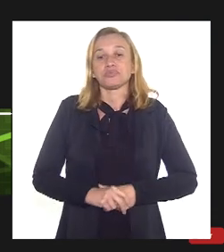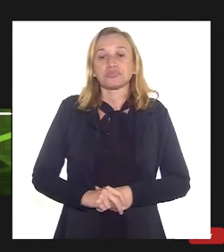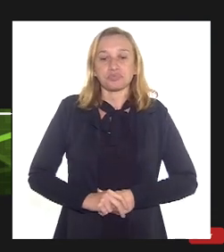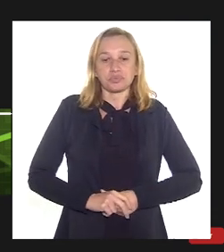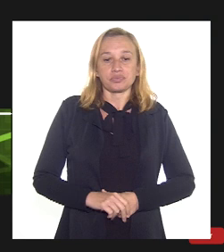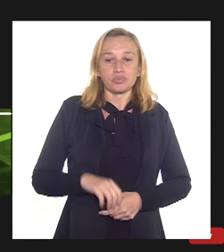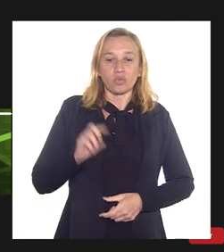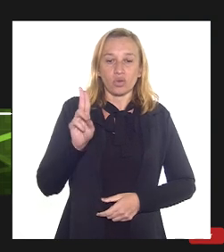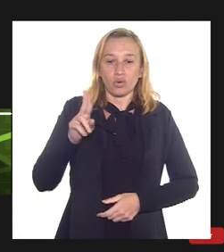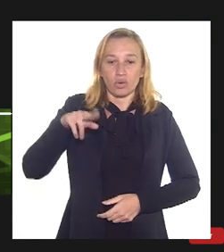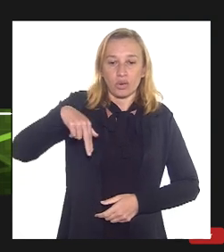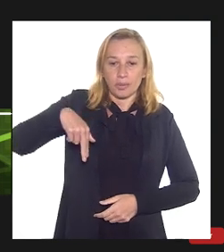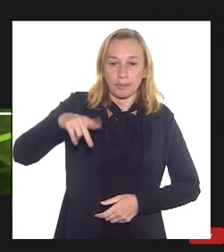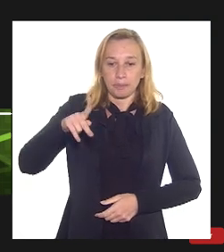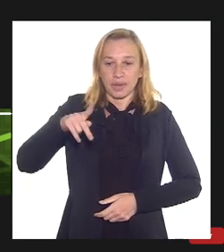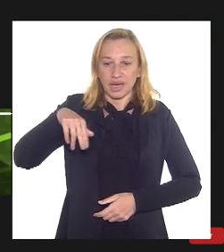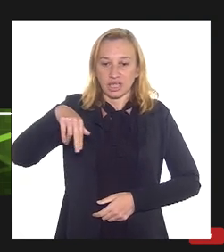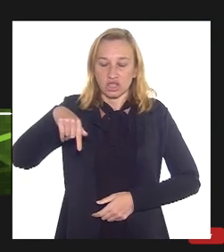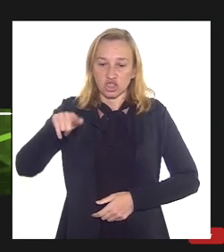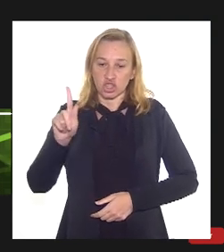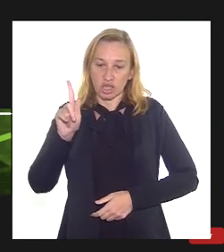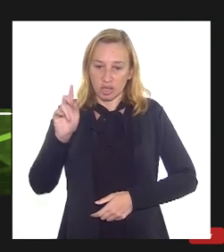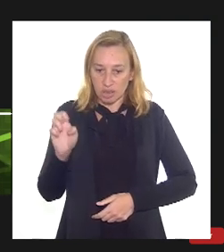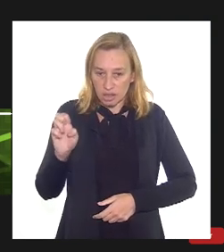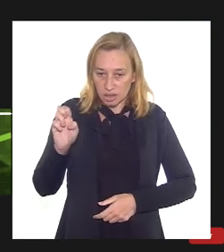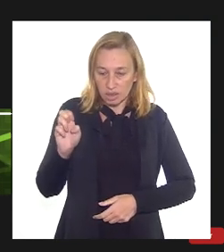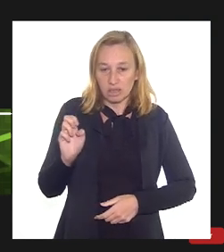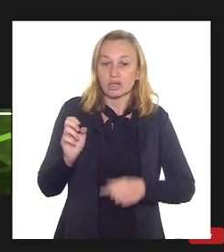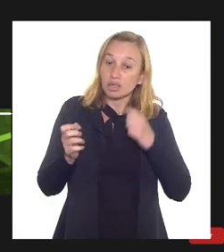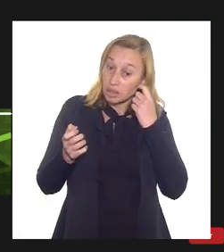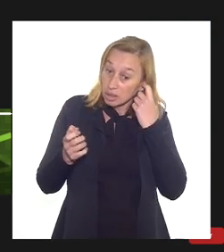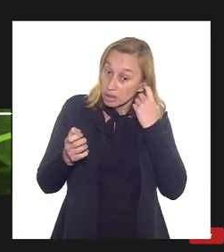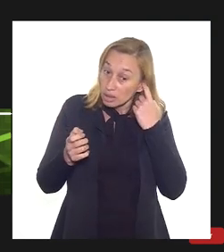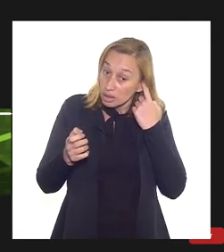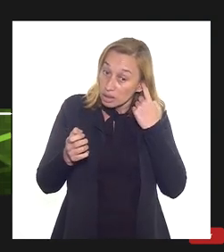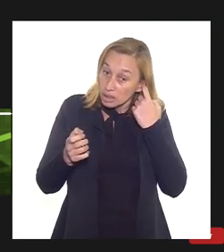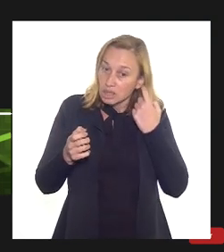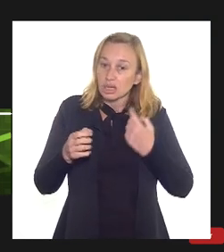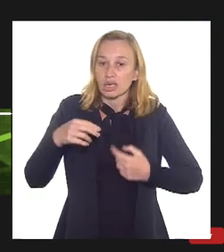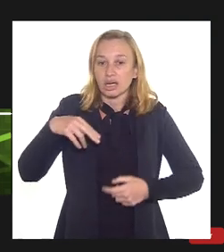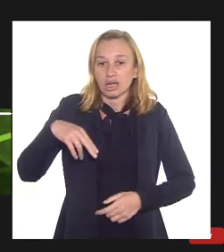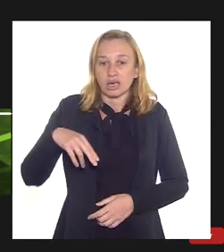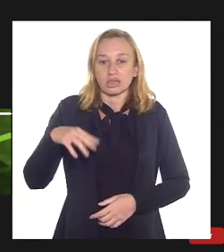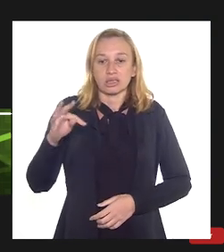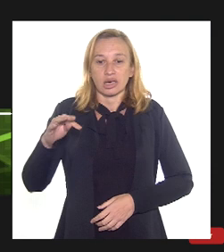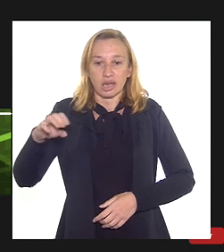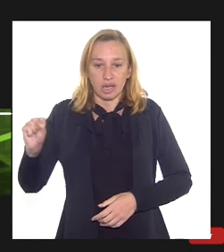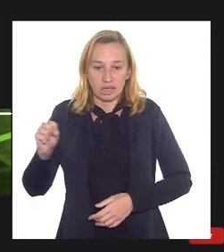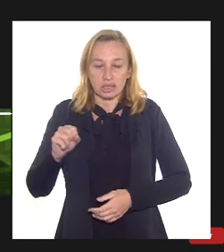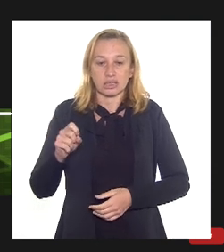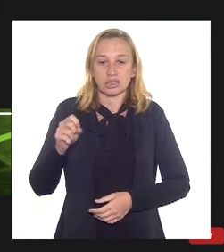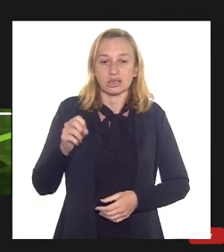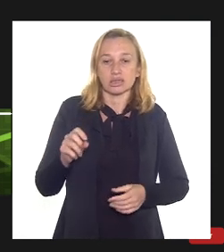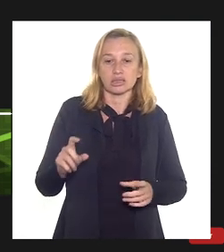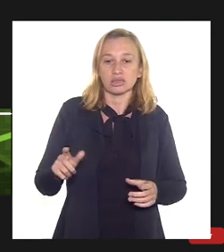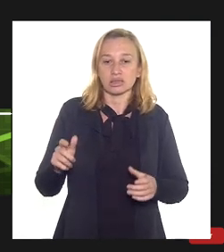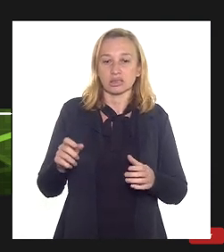ANP, ele vai ser construído e operado pela NTS, que a transportadora que opera aqui na região,